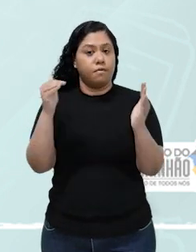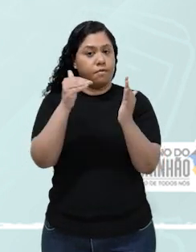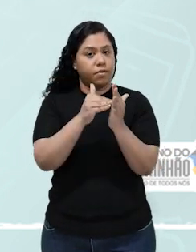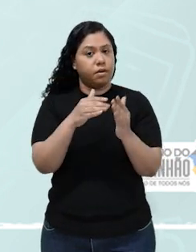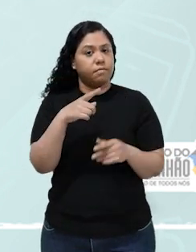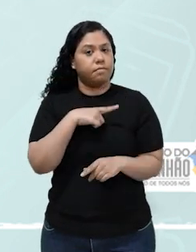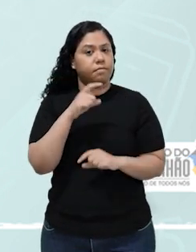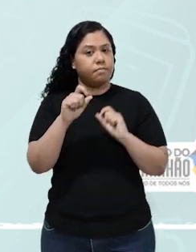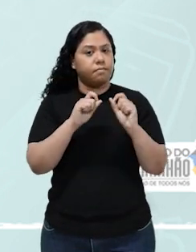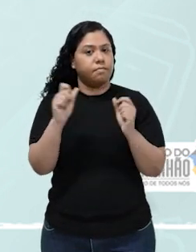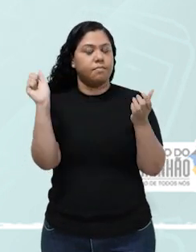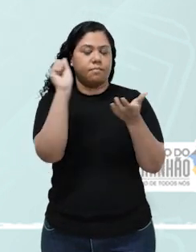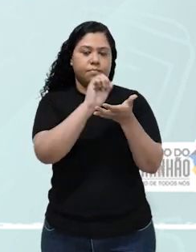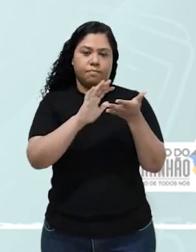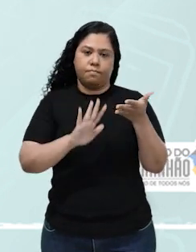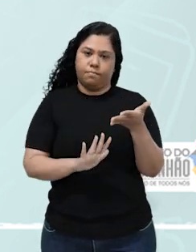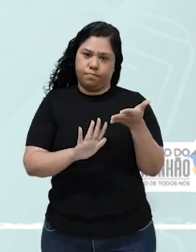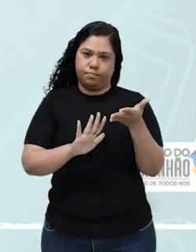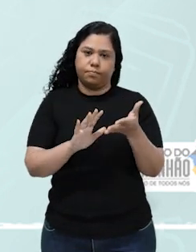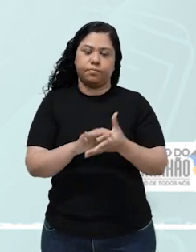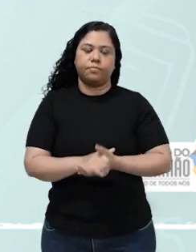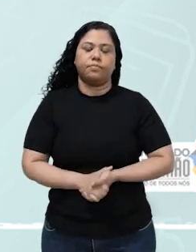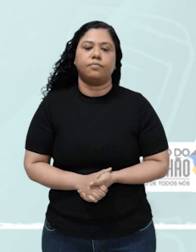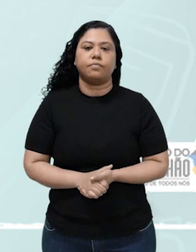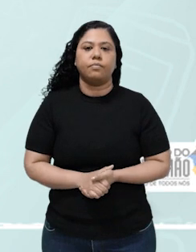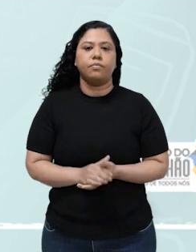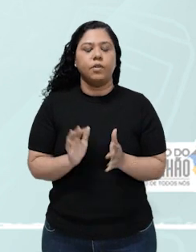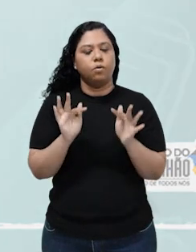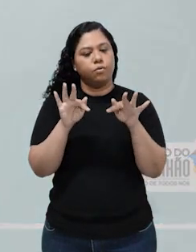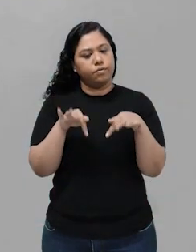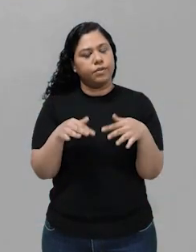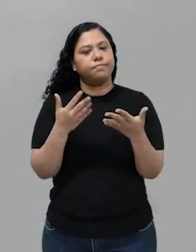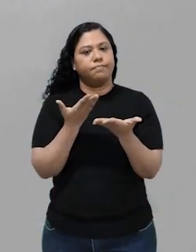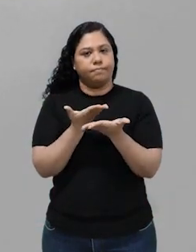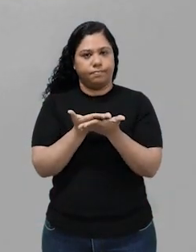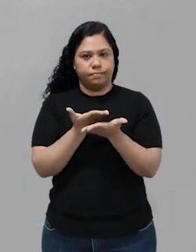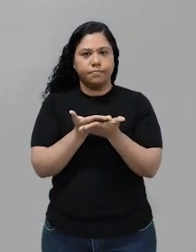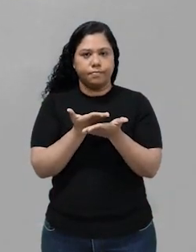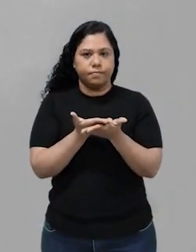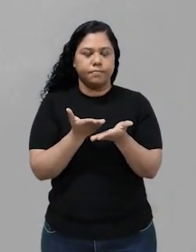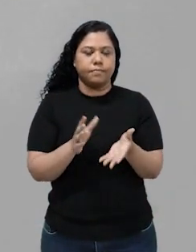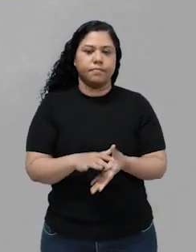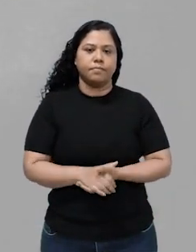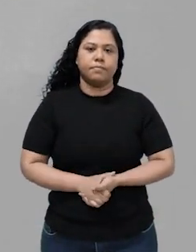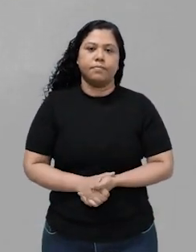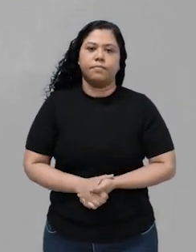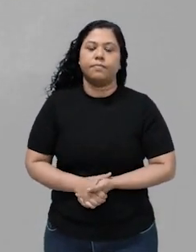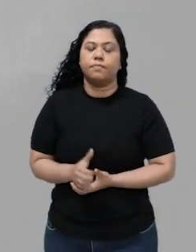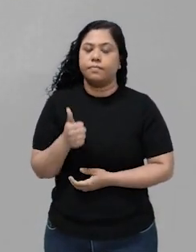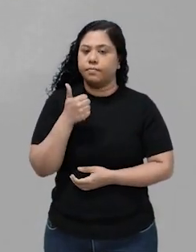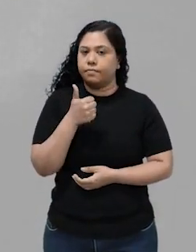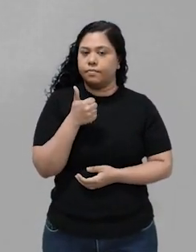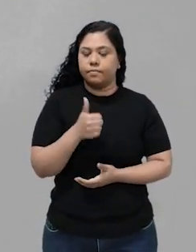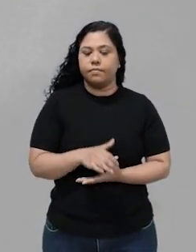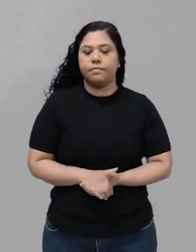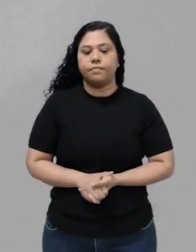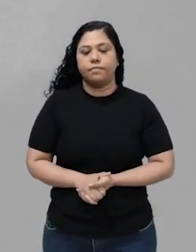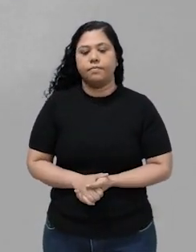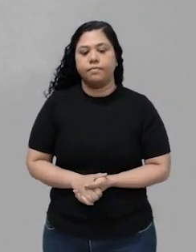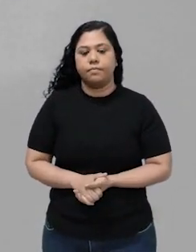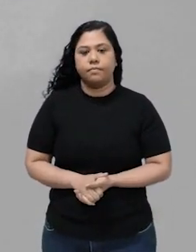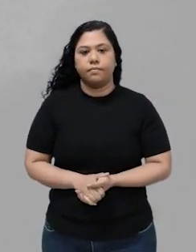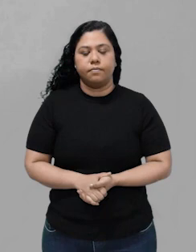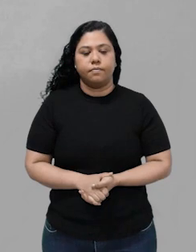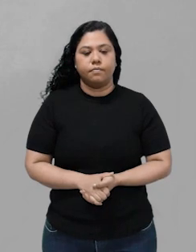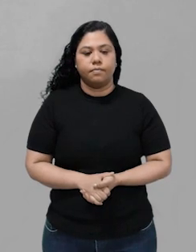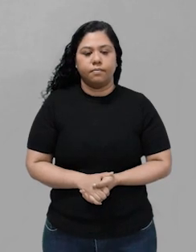vamos trabalhar algumas questões para a gente poder fechar essa aula da melhor forma possível. Tudo bem? Acompanhe comigo.